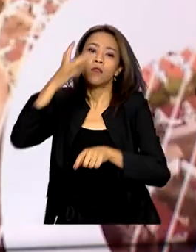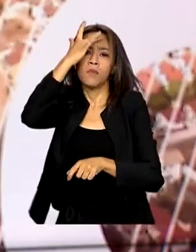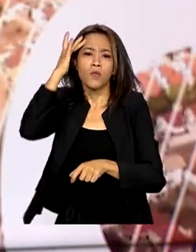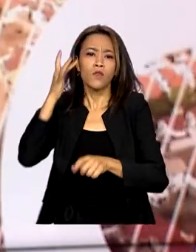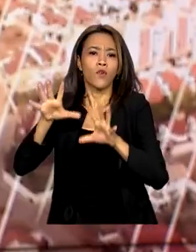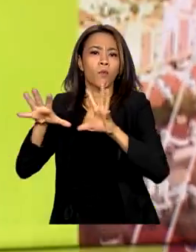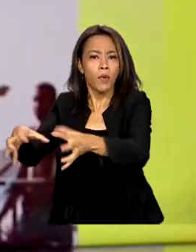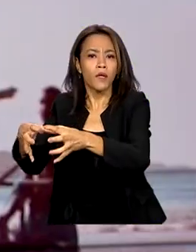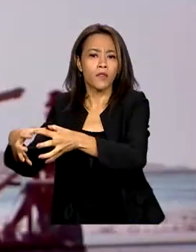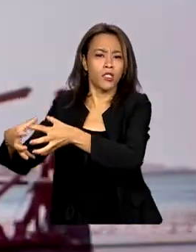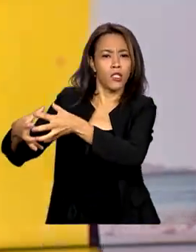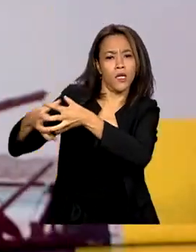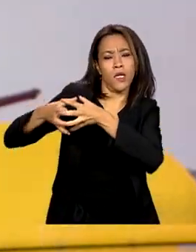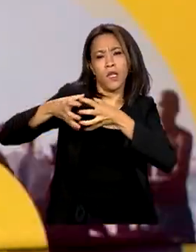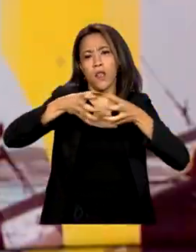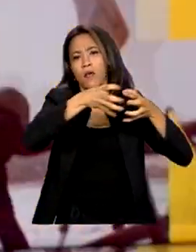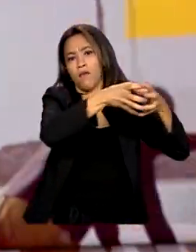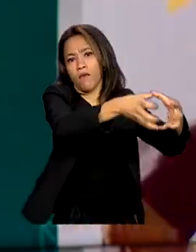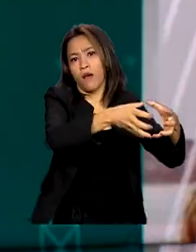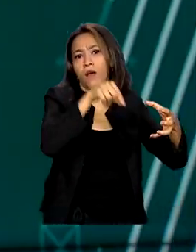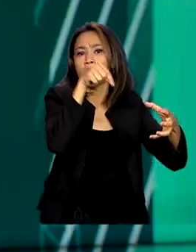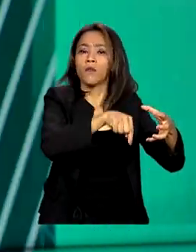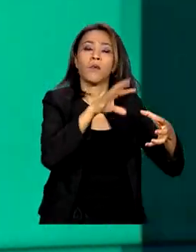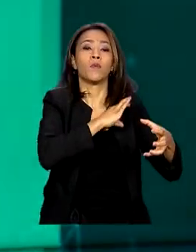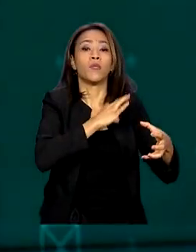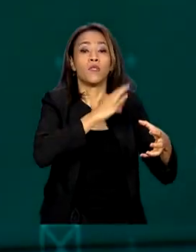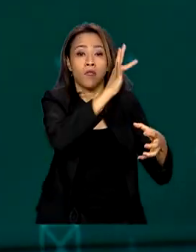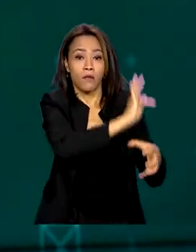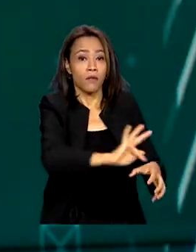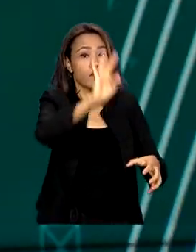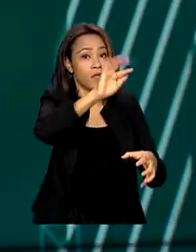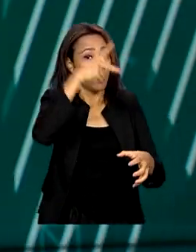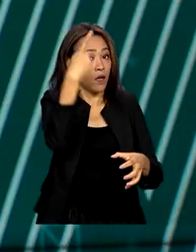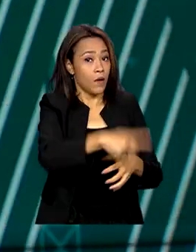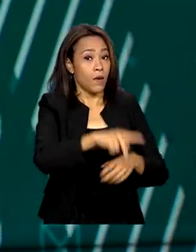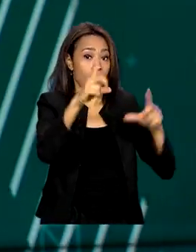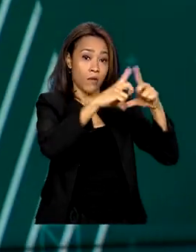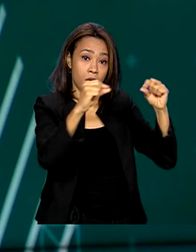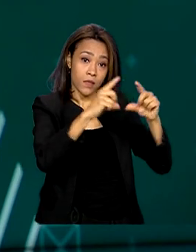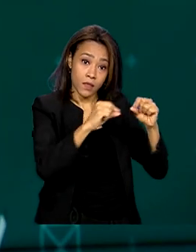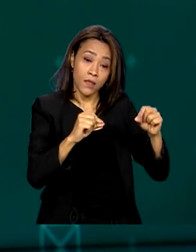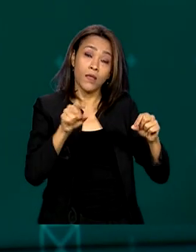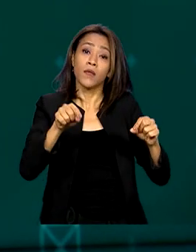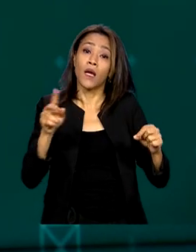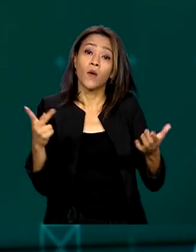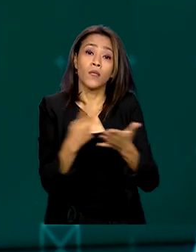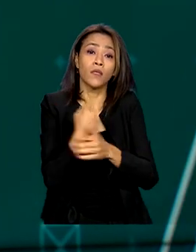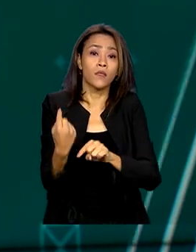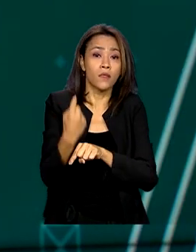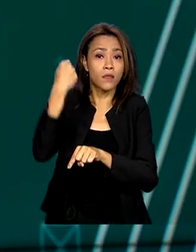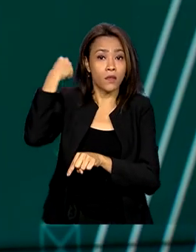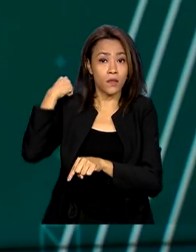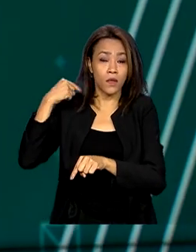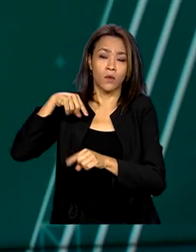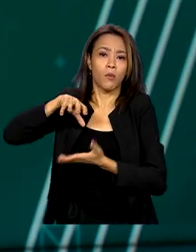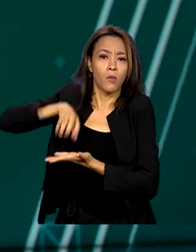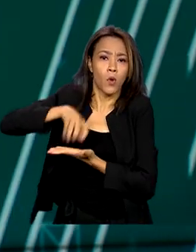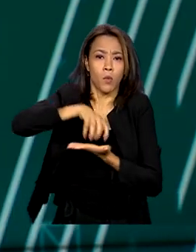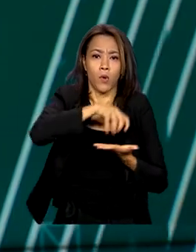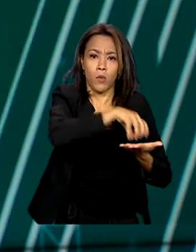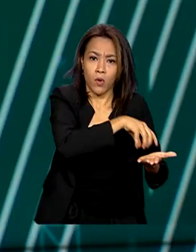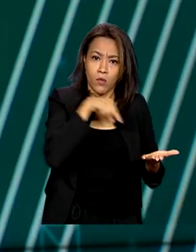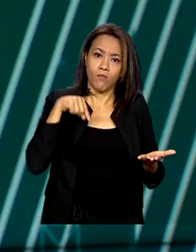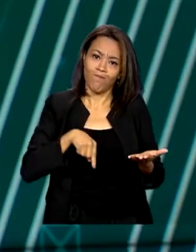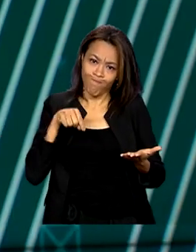conduzidas para a Academia Nacional da Polícia Federal aqui em Brasília após os ataques às sedes dos três poderes. Todos os